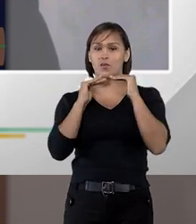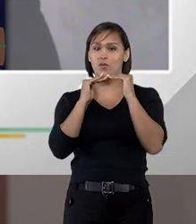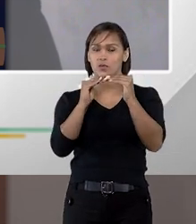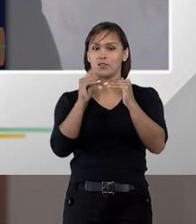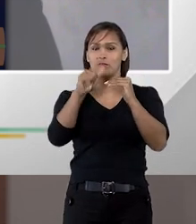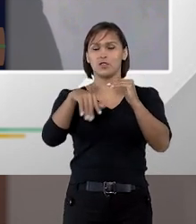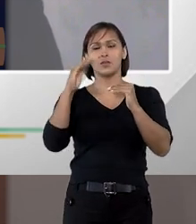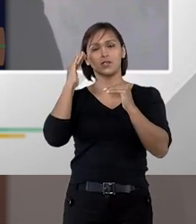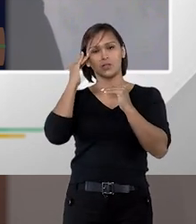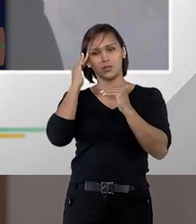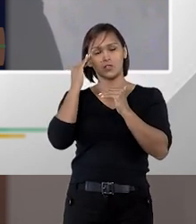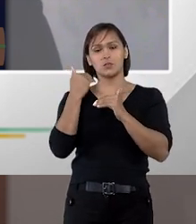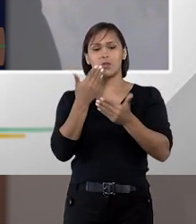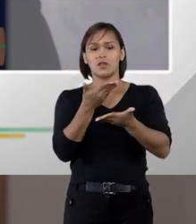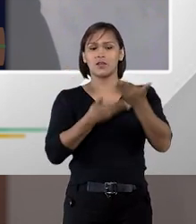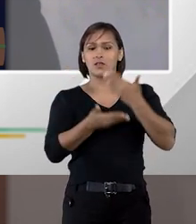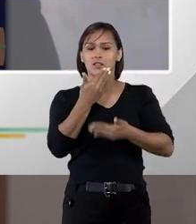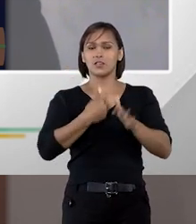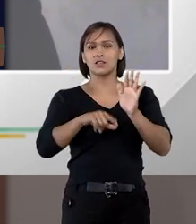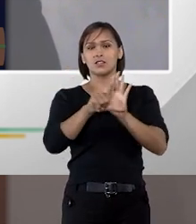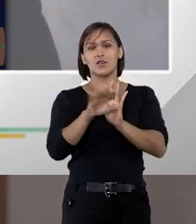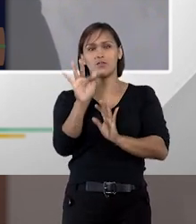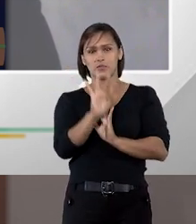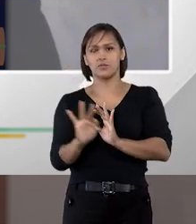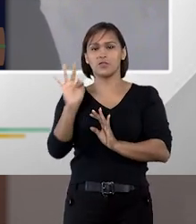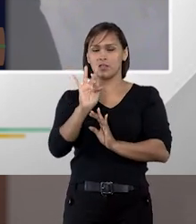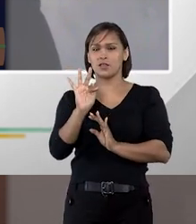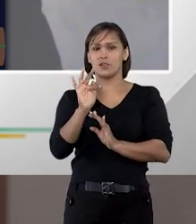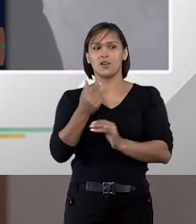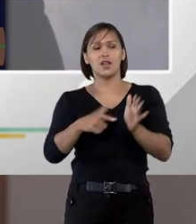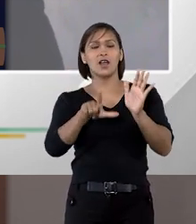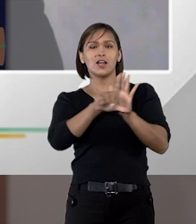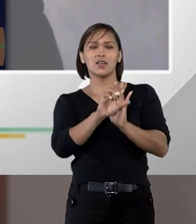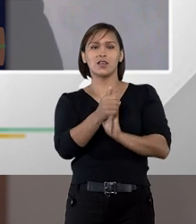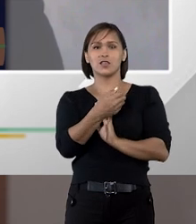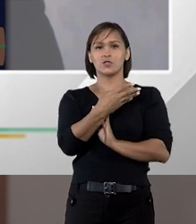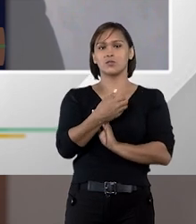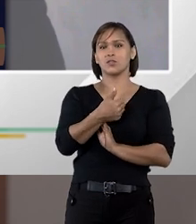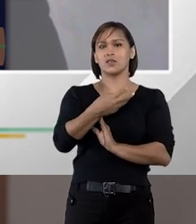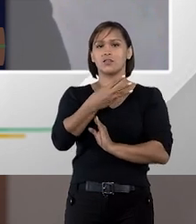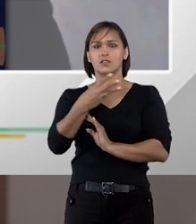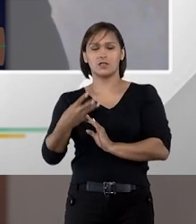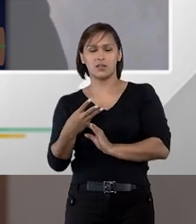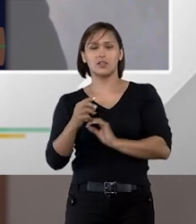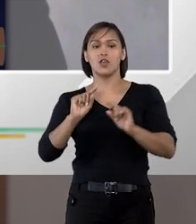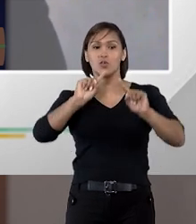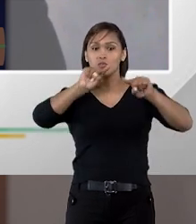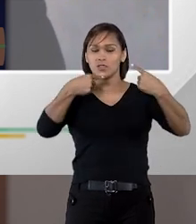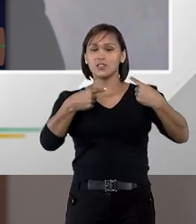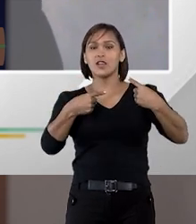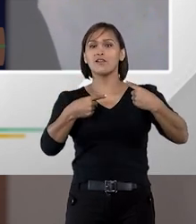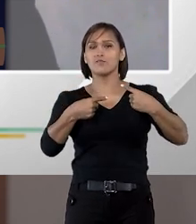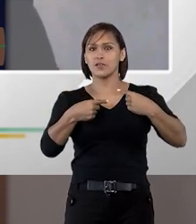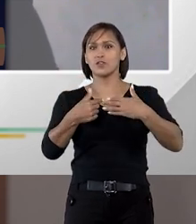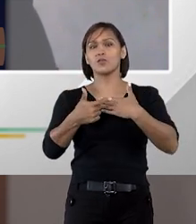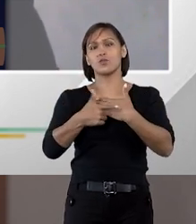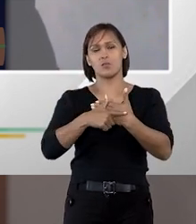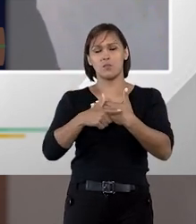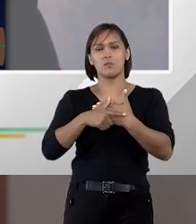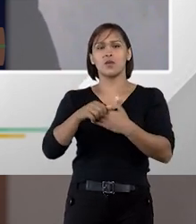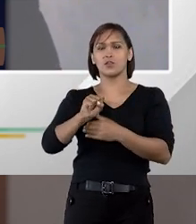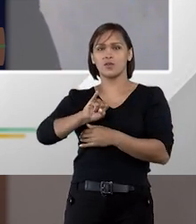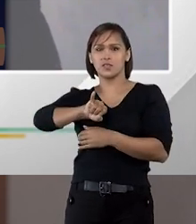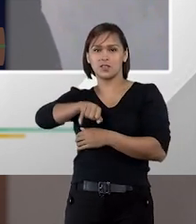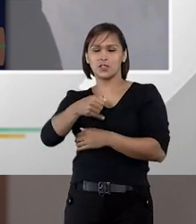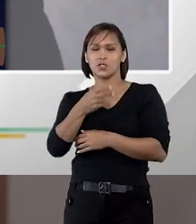uniformização do entendimento em relação à legislação federal em relação à lei 14.133 o grande desafio do superior